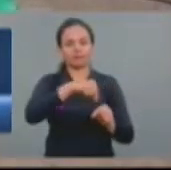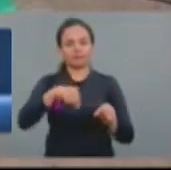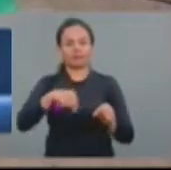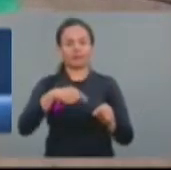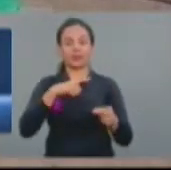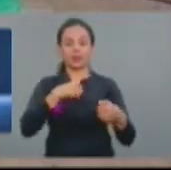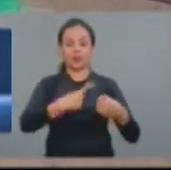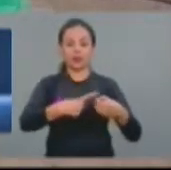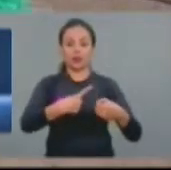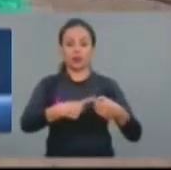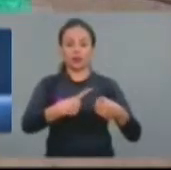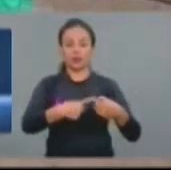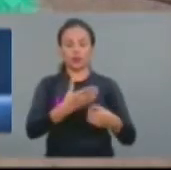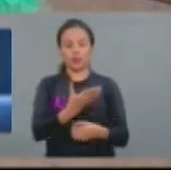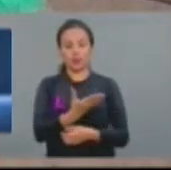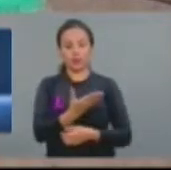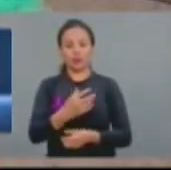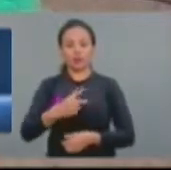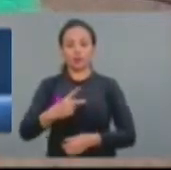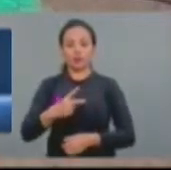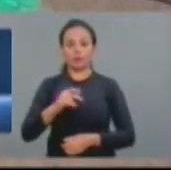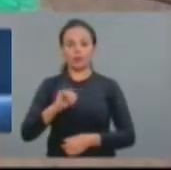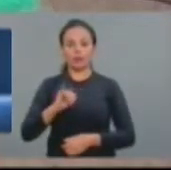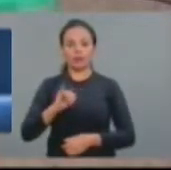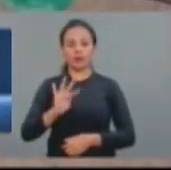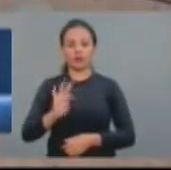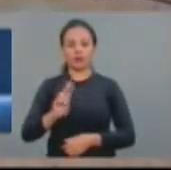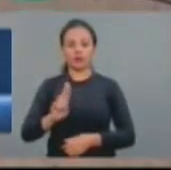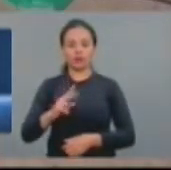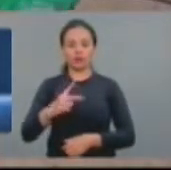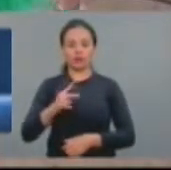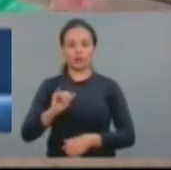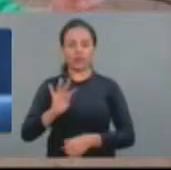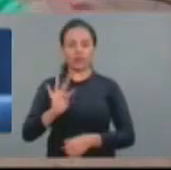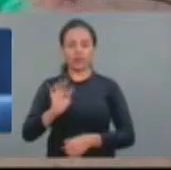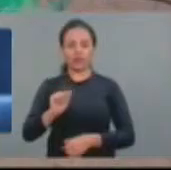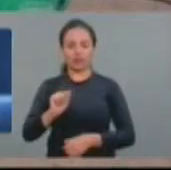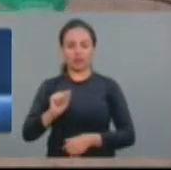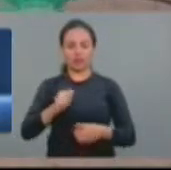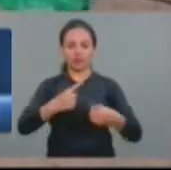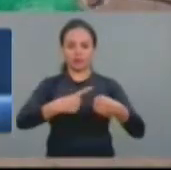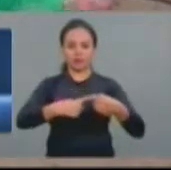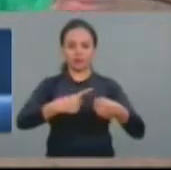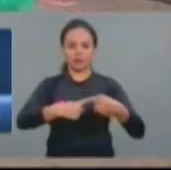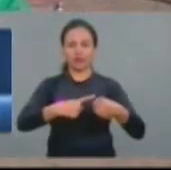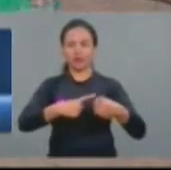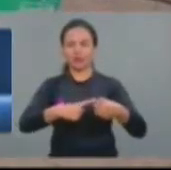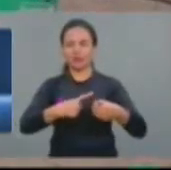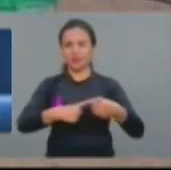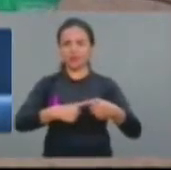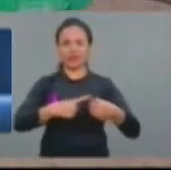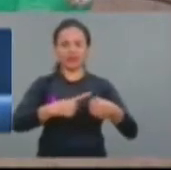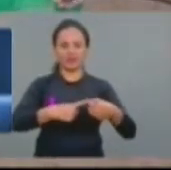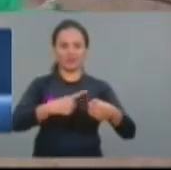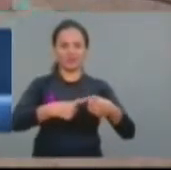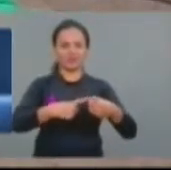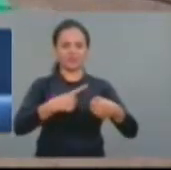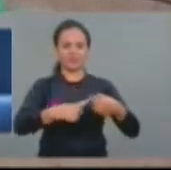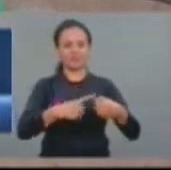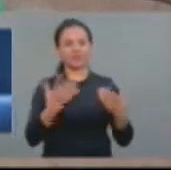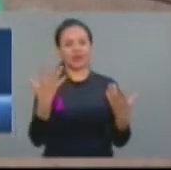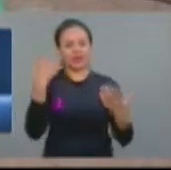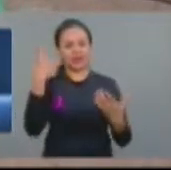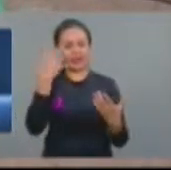que porque, na realidade, falta uma visibilidade até de uma CVC dessa, de ir lá conhecer, de ver como é lindo.